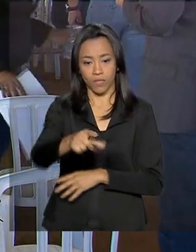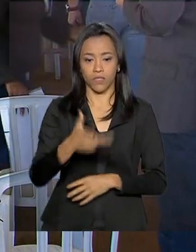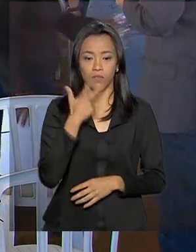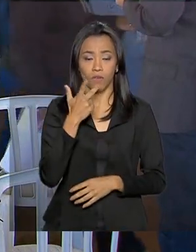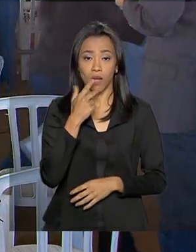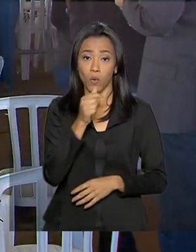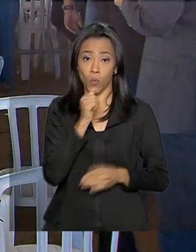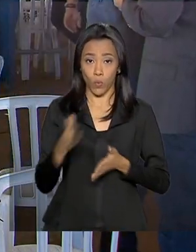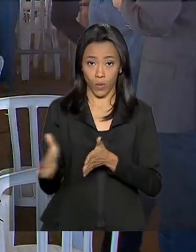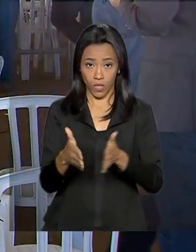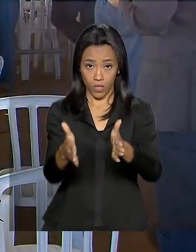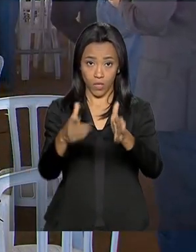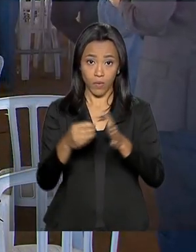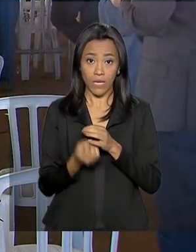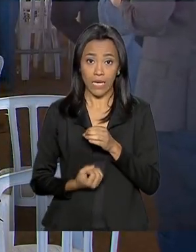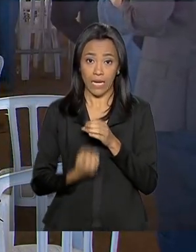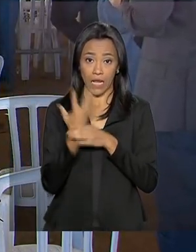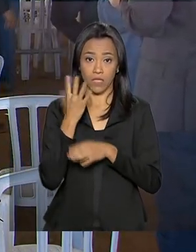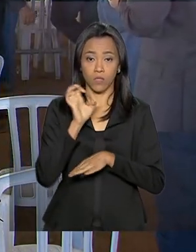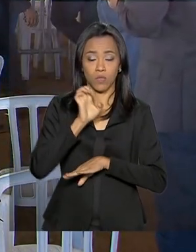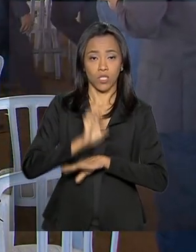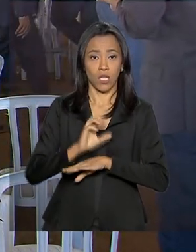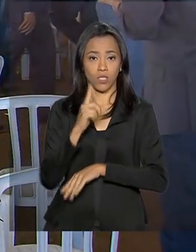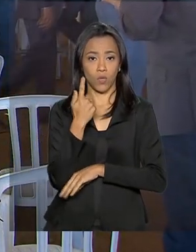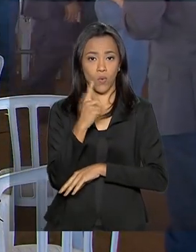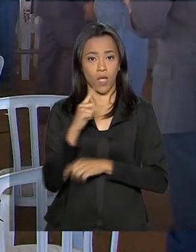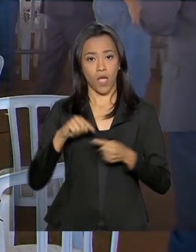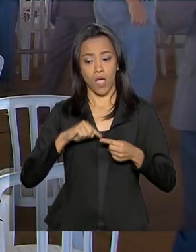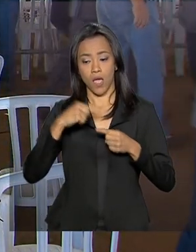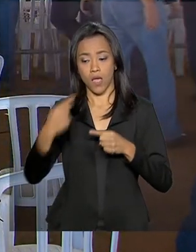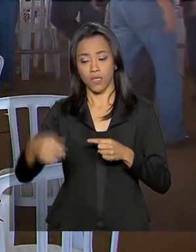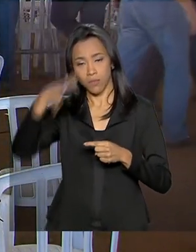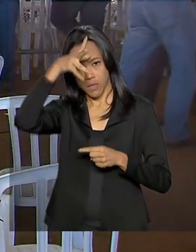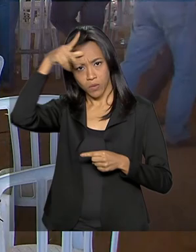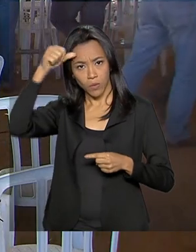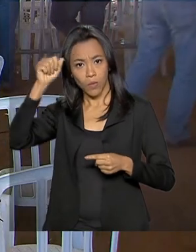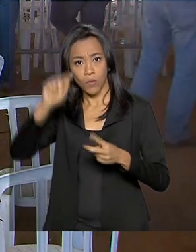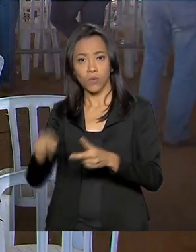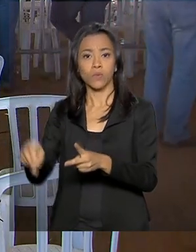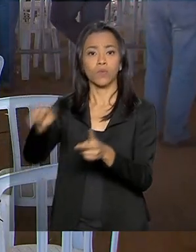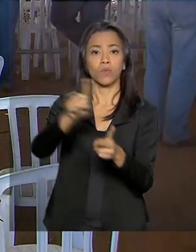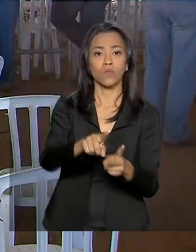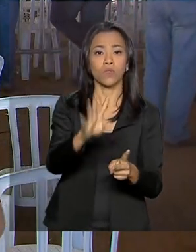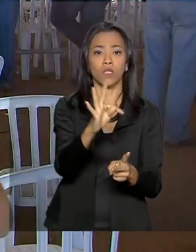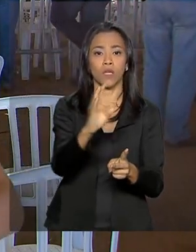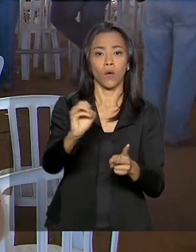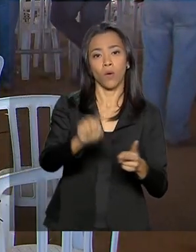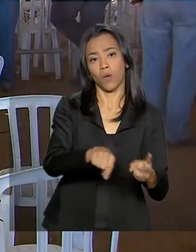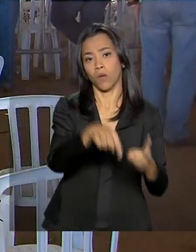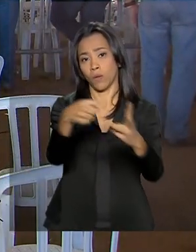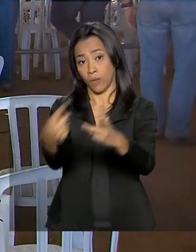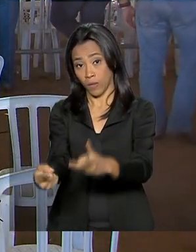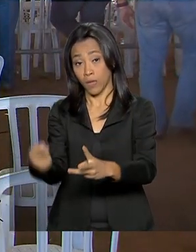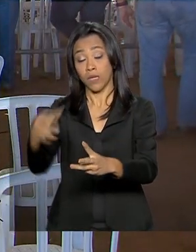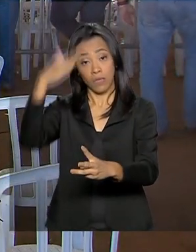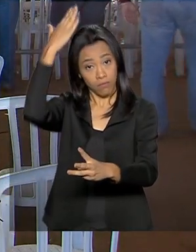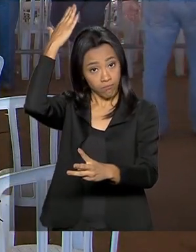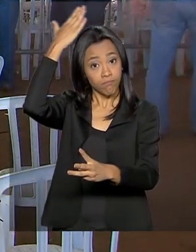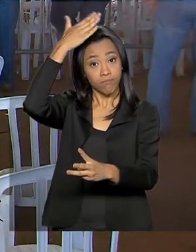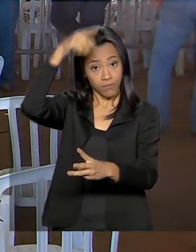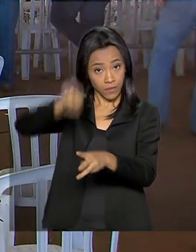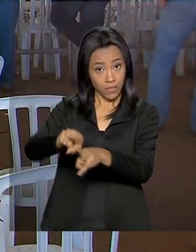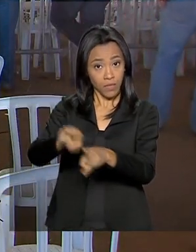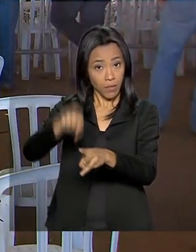o Rio Araguaia, ele nasce em Goiás, passa por Mato Grosso, Tocantins, em Pará. O lugar onde nós estamos